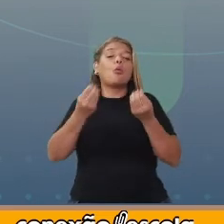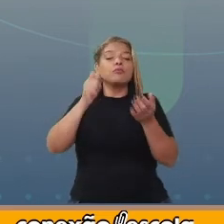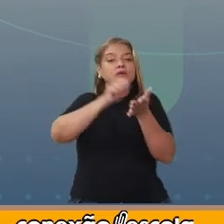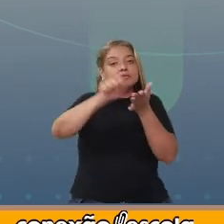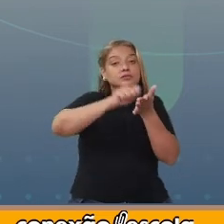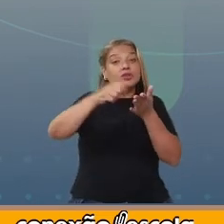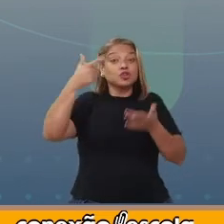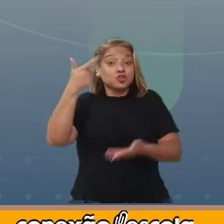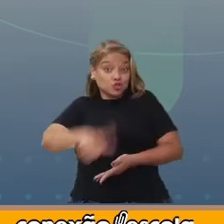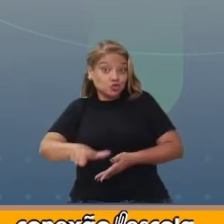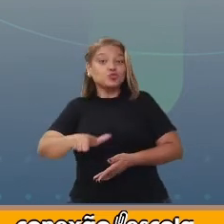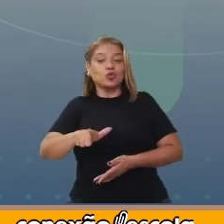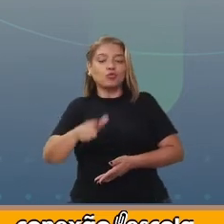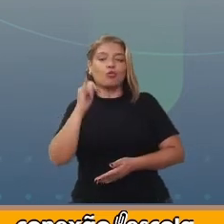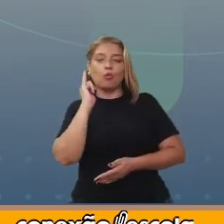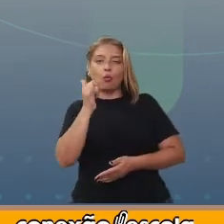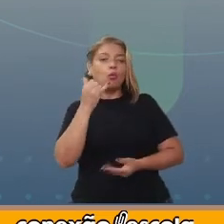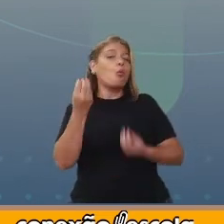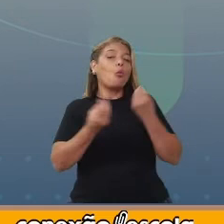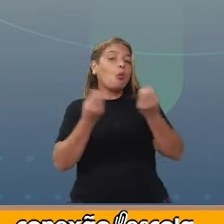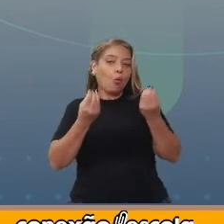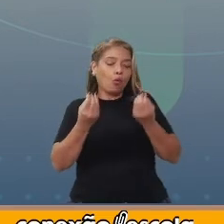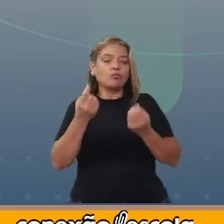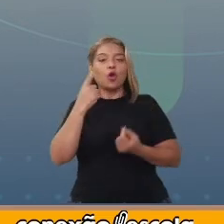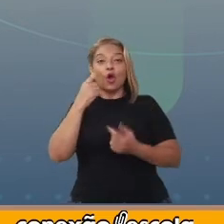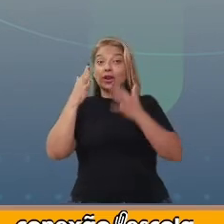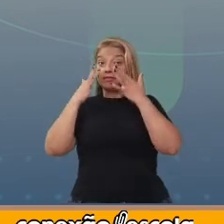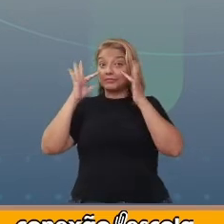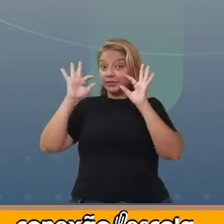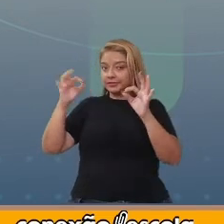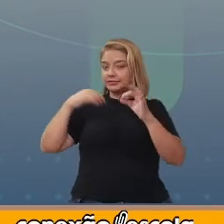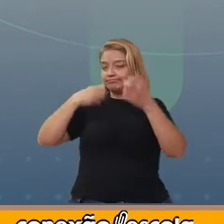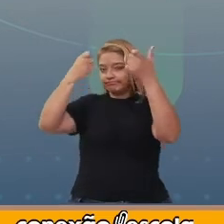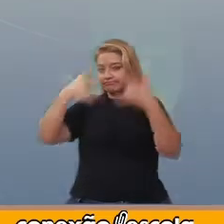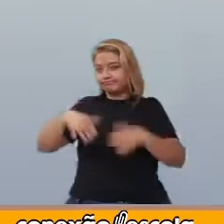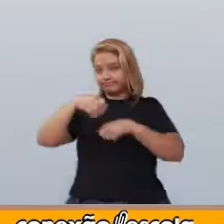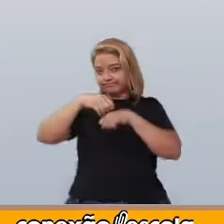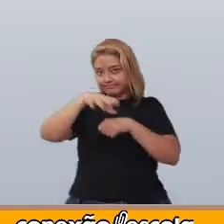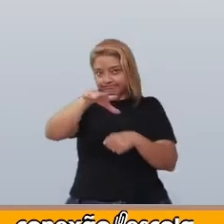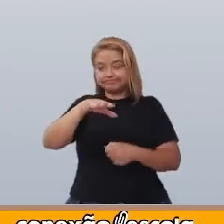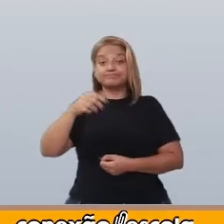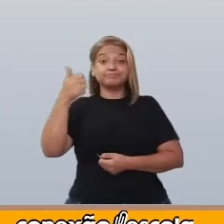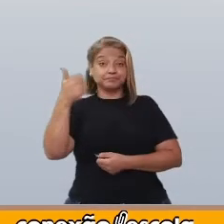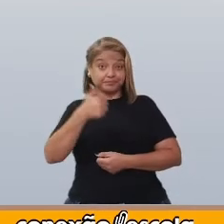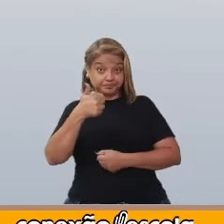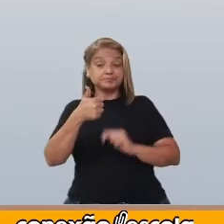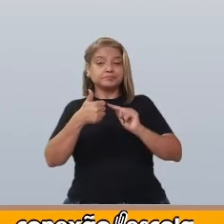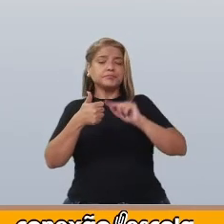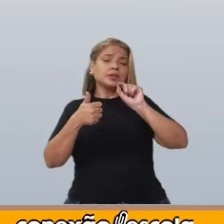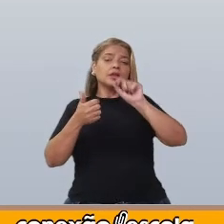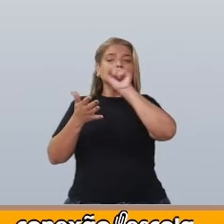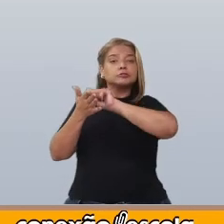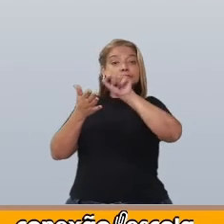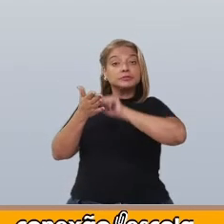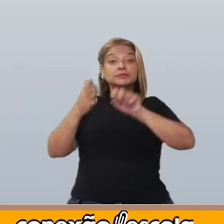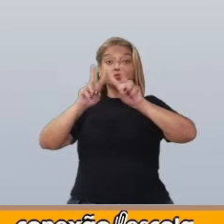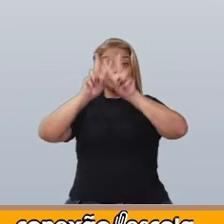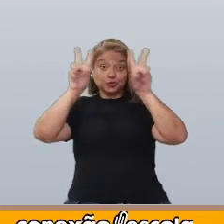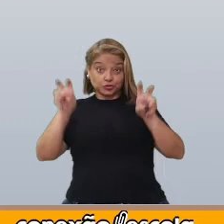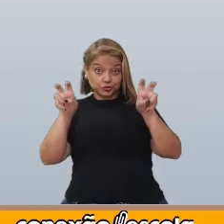conto. Como reescrever um conto? Preste atenção nessas dicas. Primeiro, escreva o título.